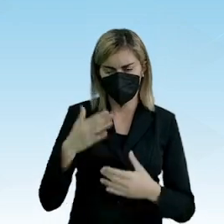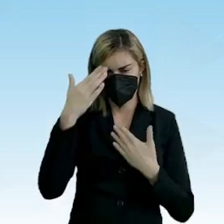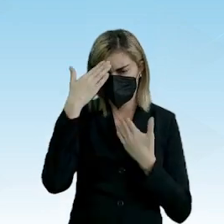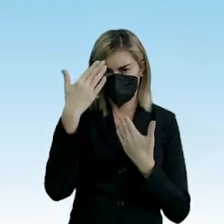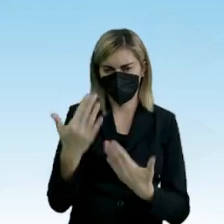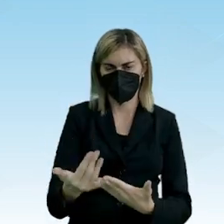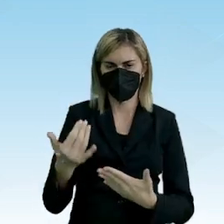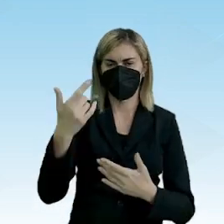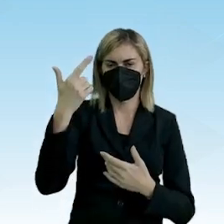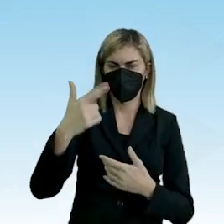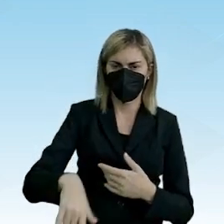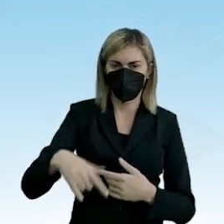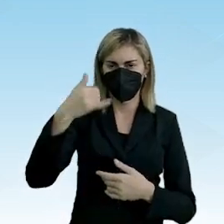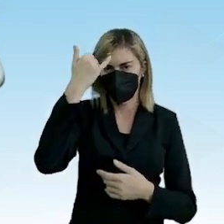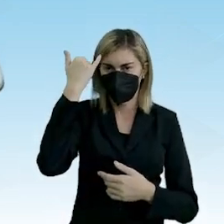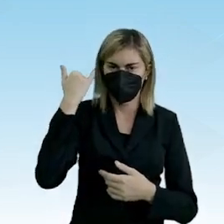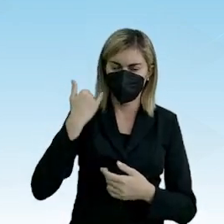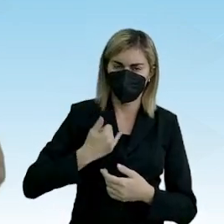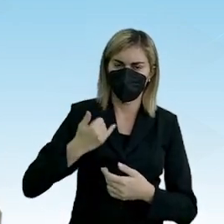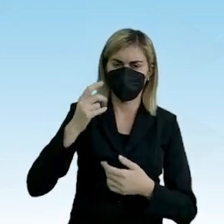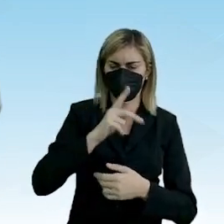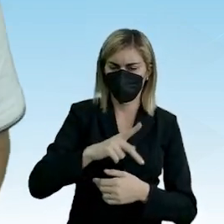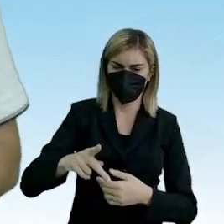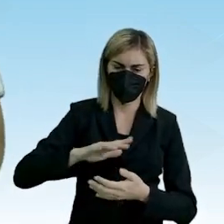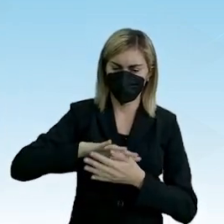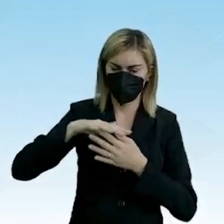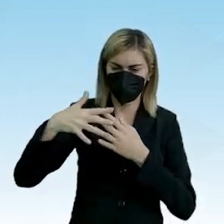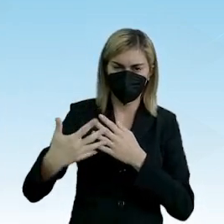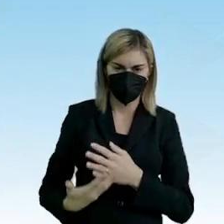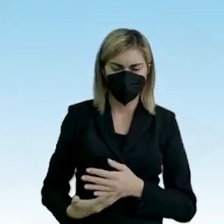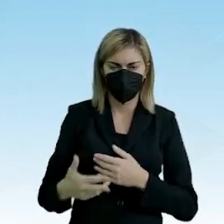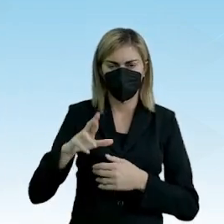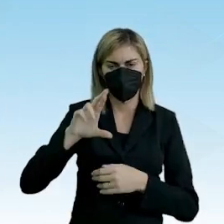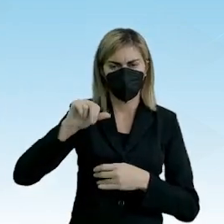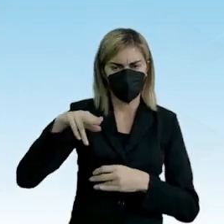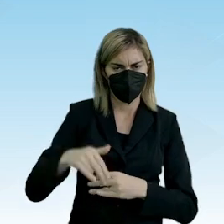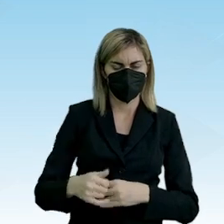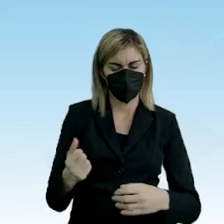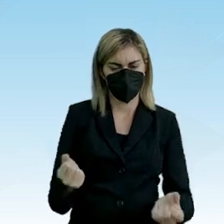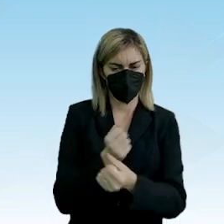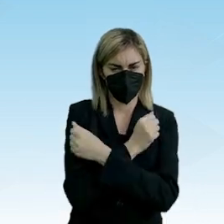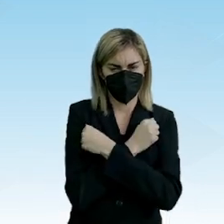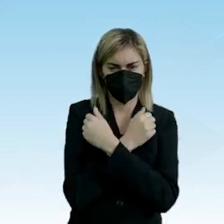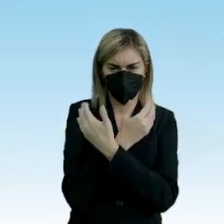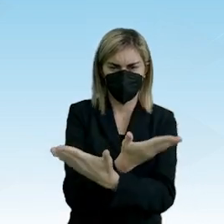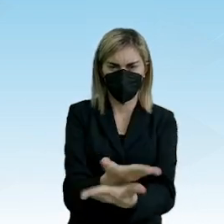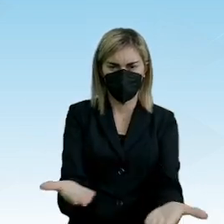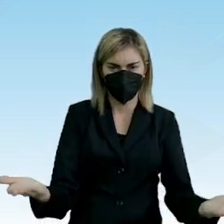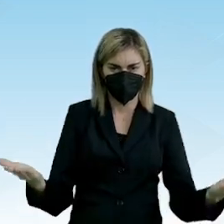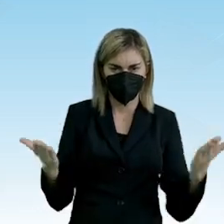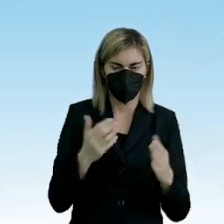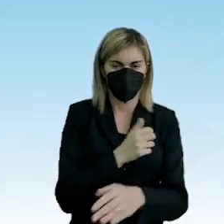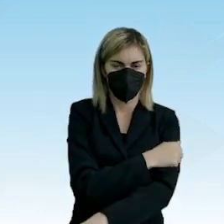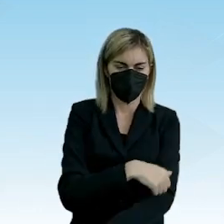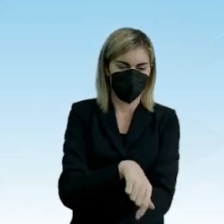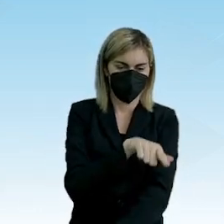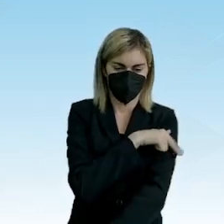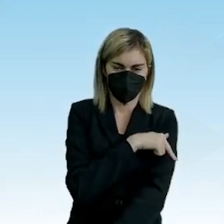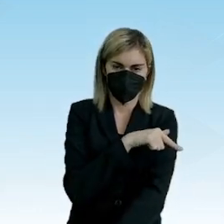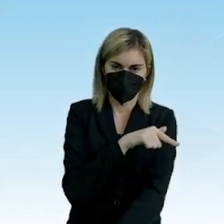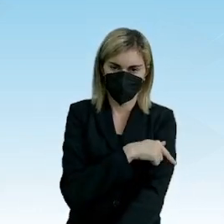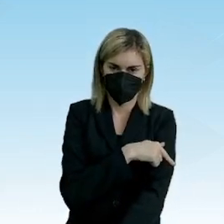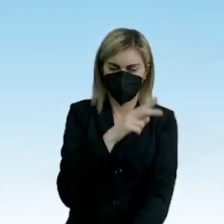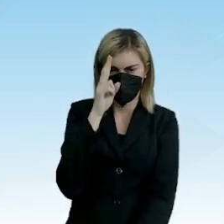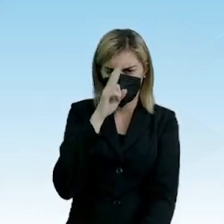Agradeço aqui, mais uma vez, a Isabela, a professora de Libras, a Ronaldo, e um abraço a todos vocês, estudantes do sétimo ano.